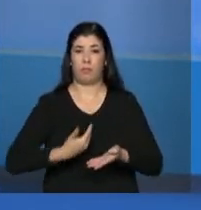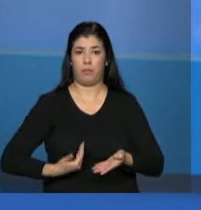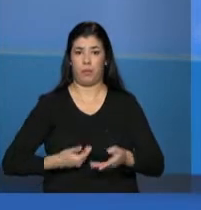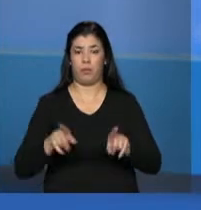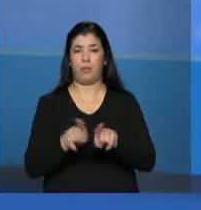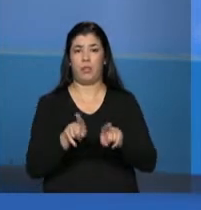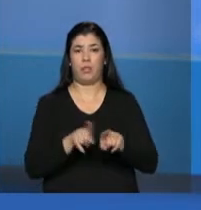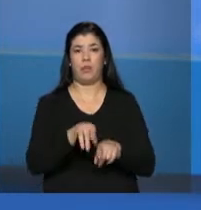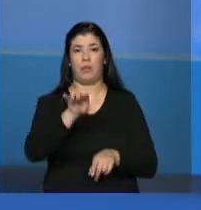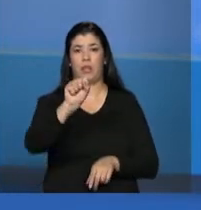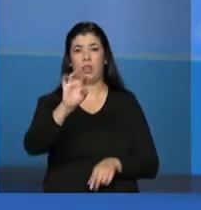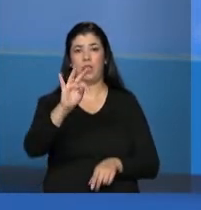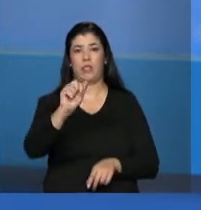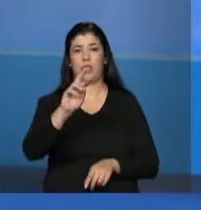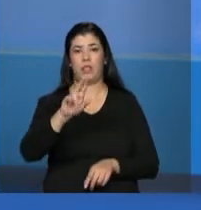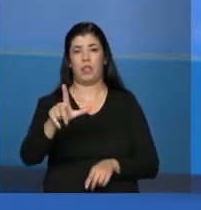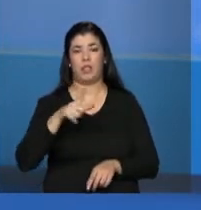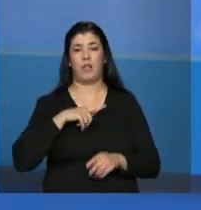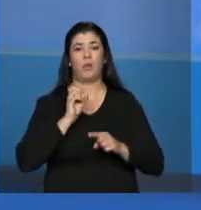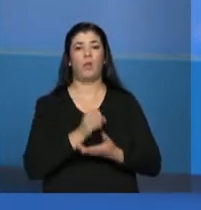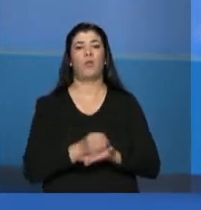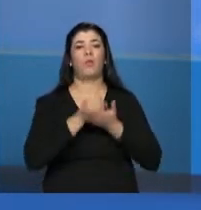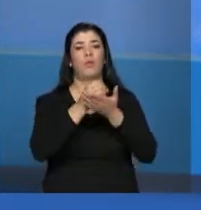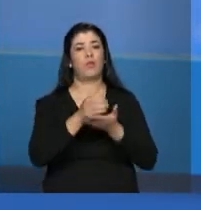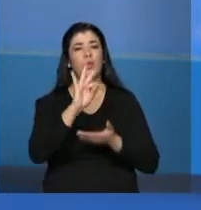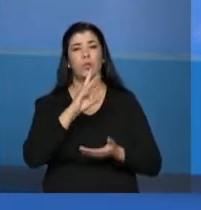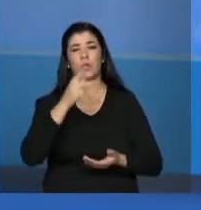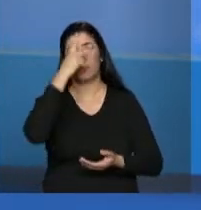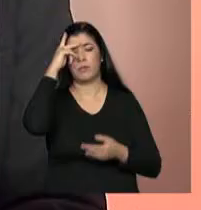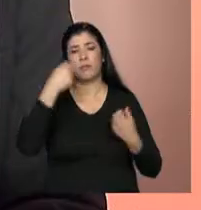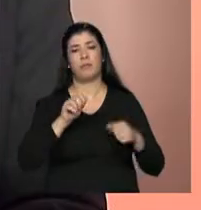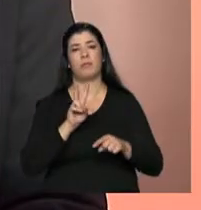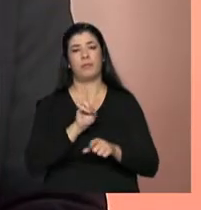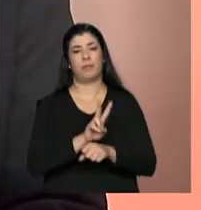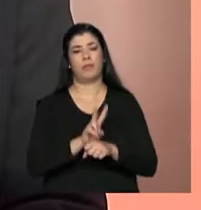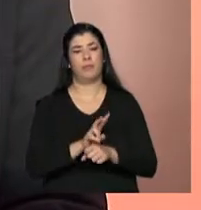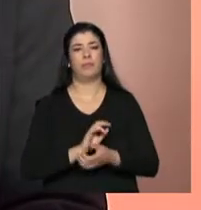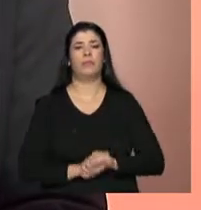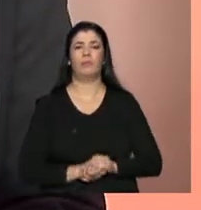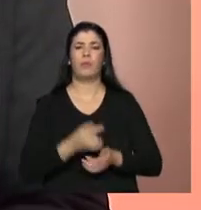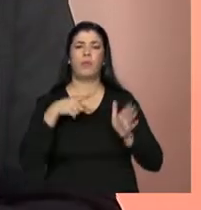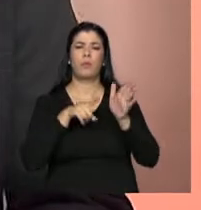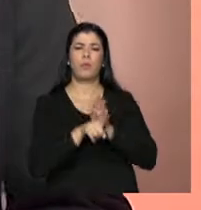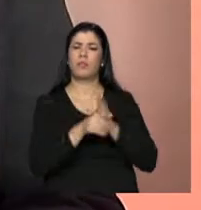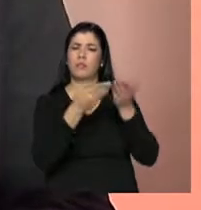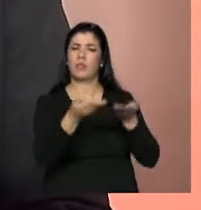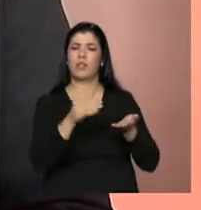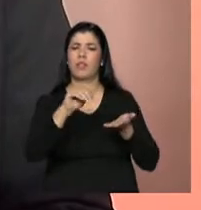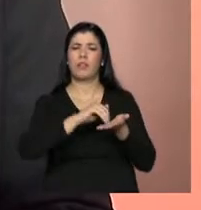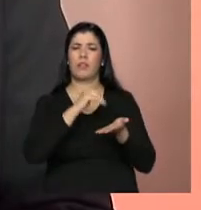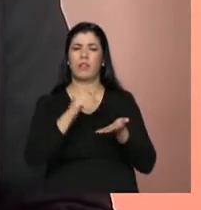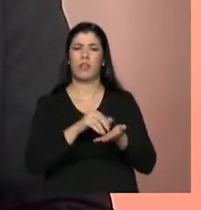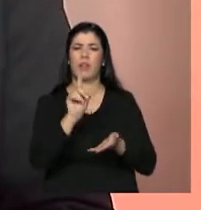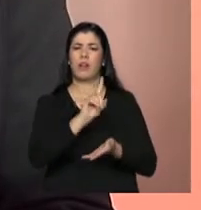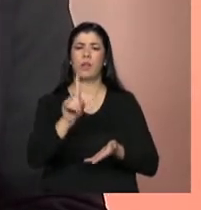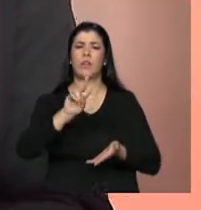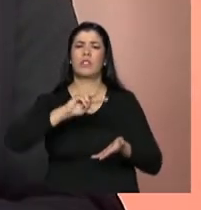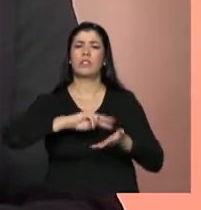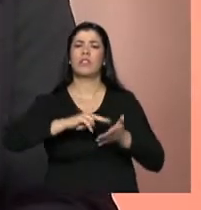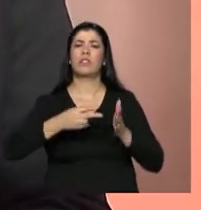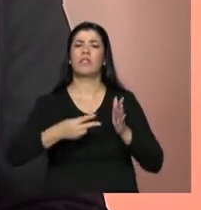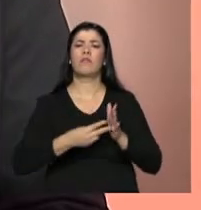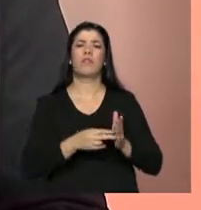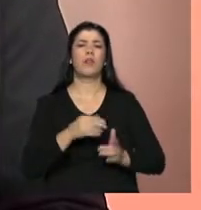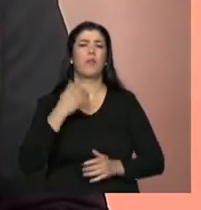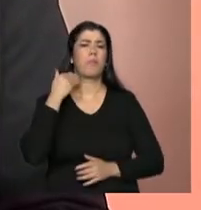gente, de fato, chegue a todas as pessoas que necessitam de proteção. Secretaria, Ana, disse que o cadastro não é só um banco de dados, né, então, queria que a senhora